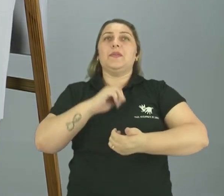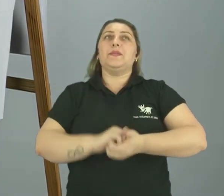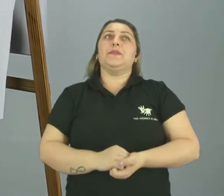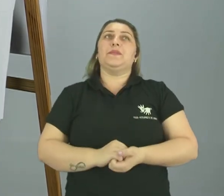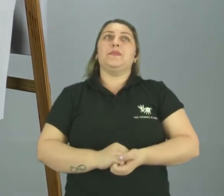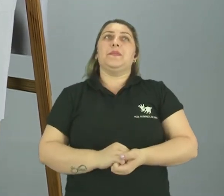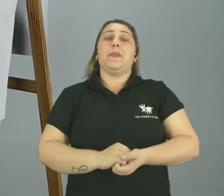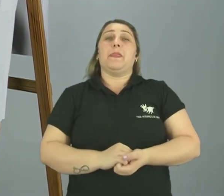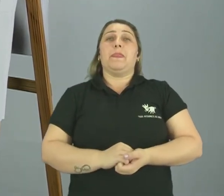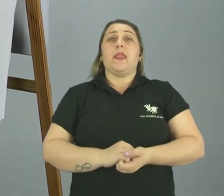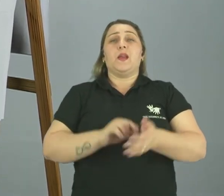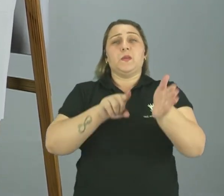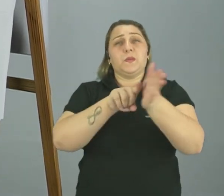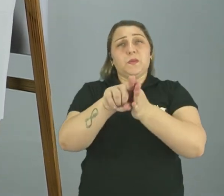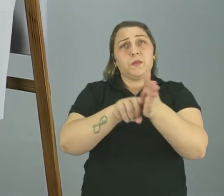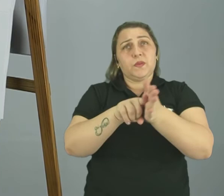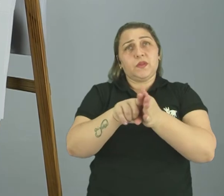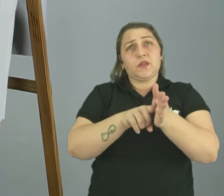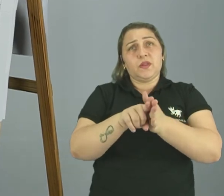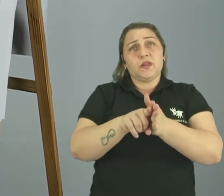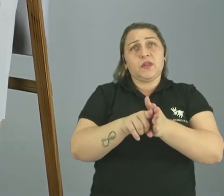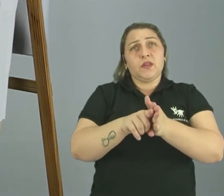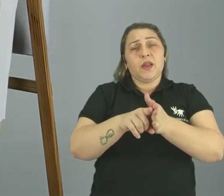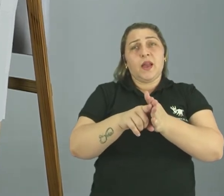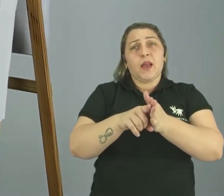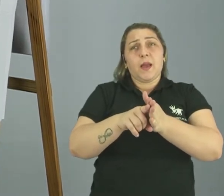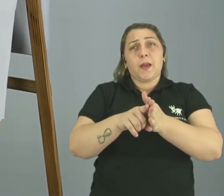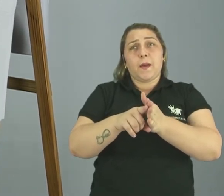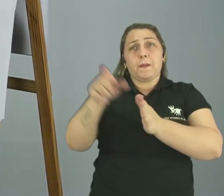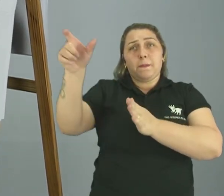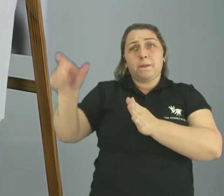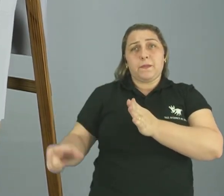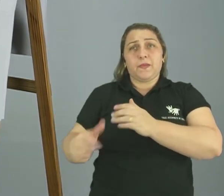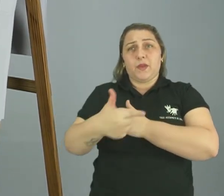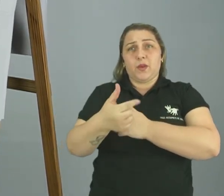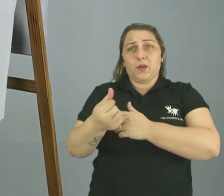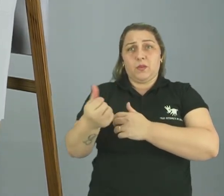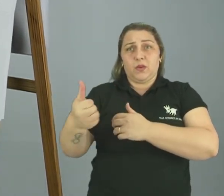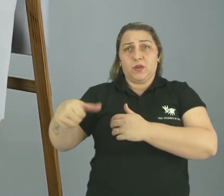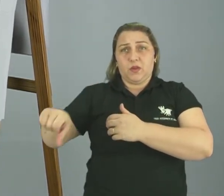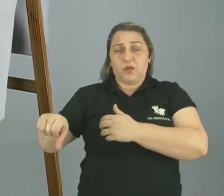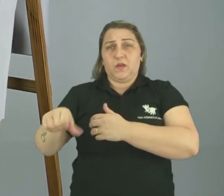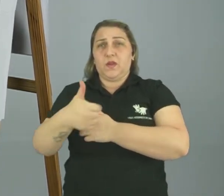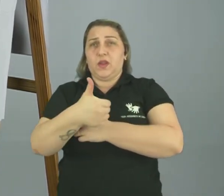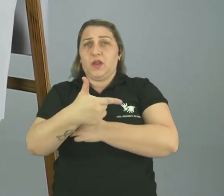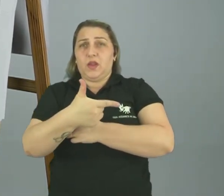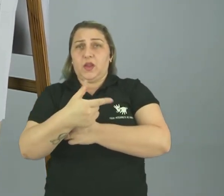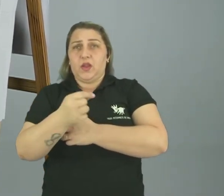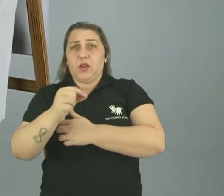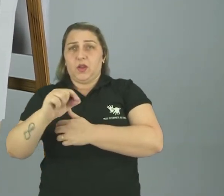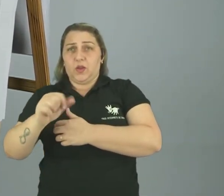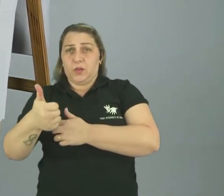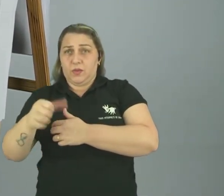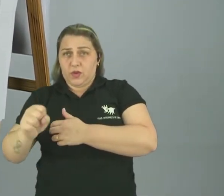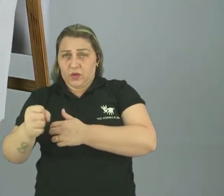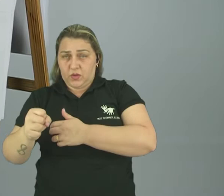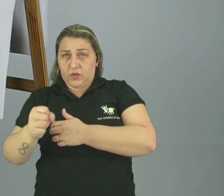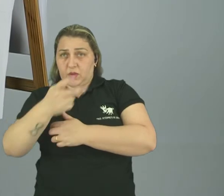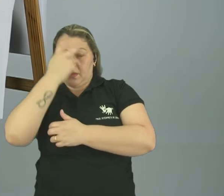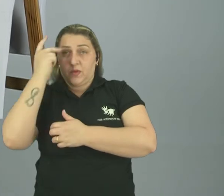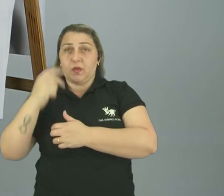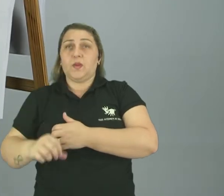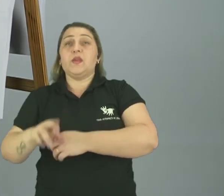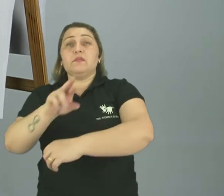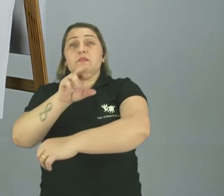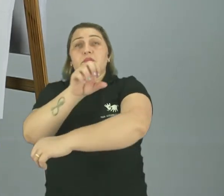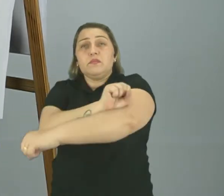Esses dados Têm habitantes de 2019 e 2018 Então, Santa